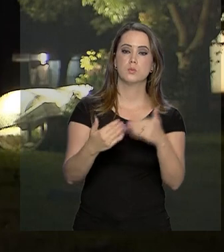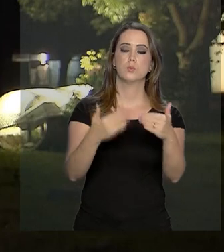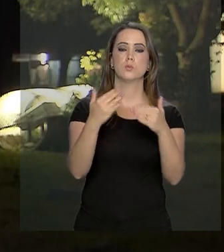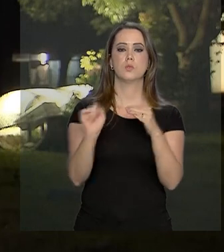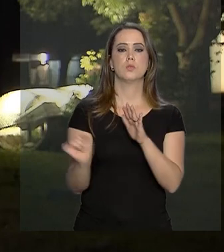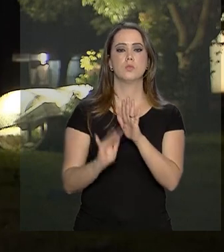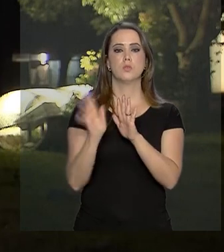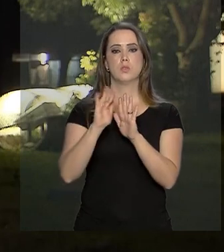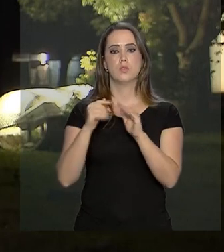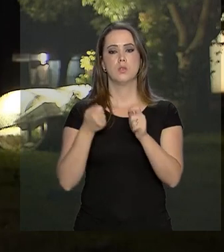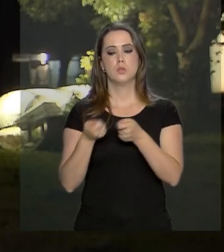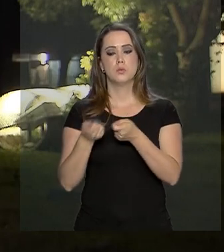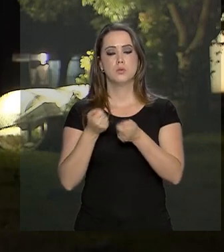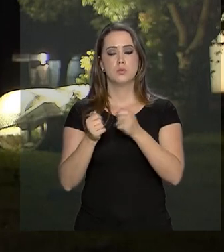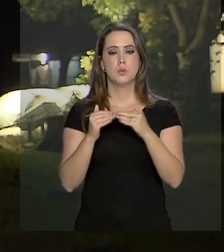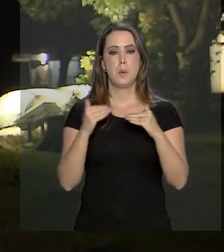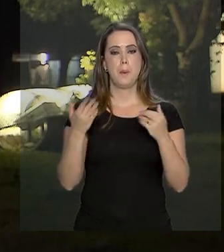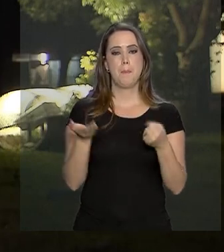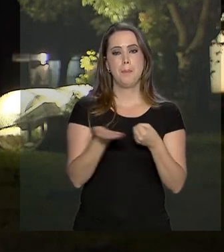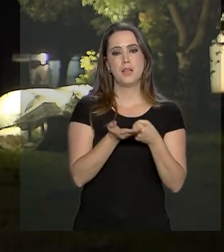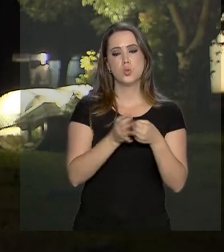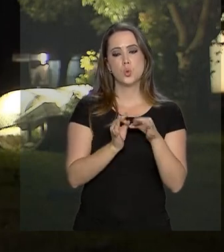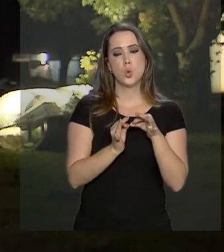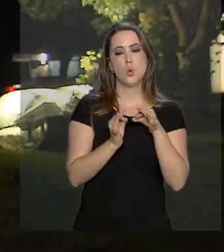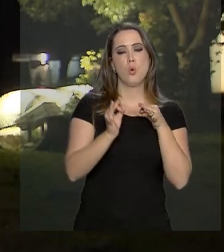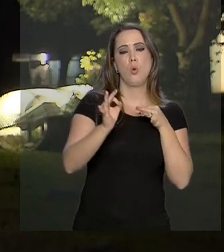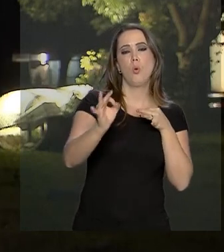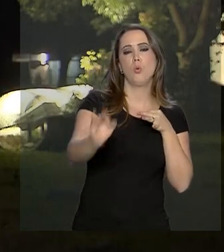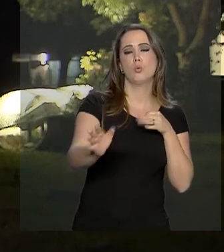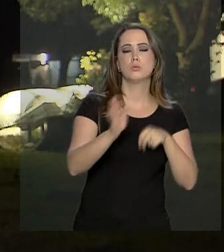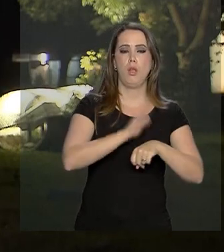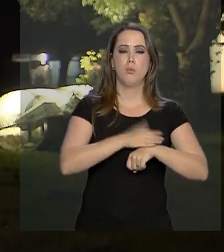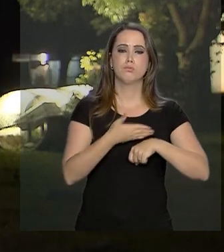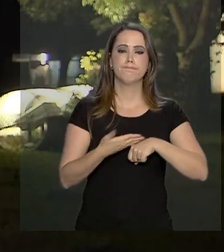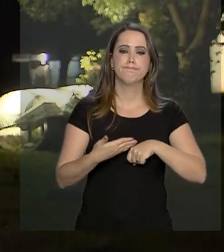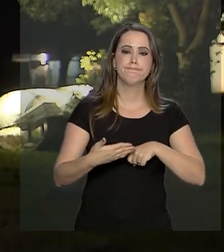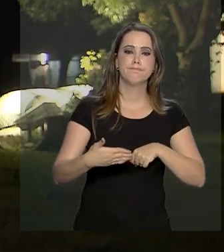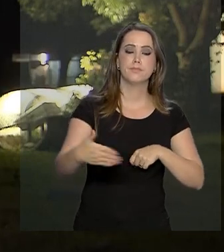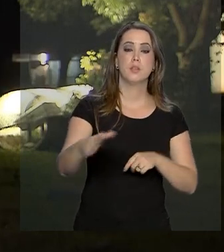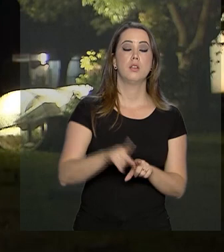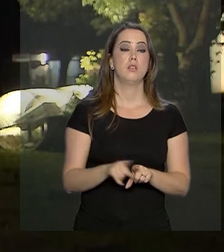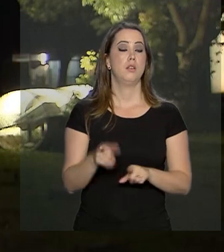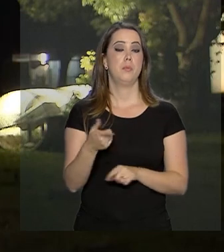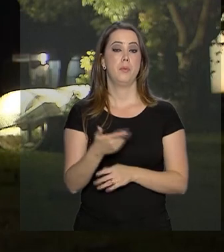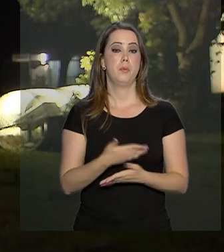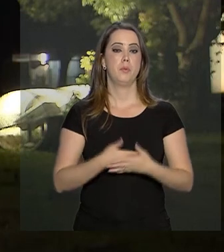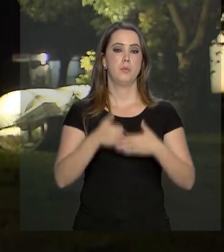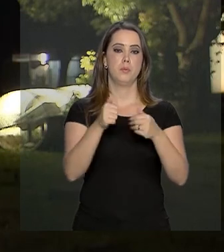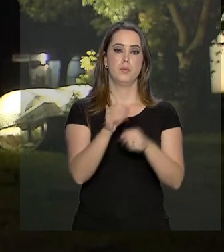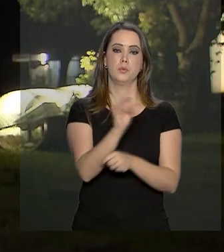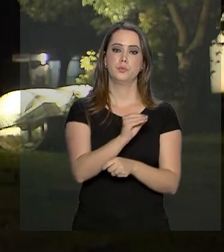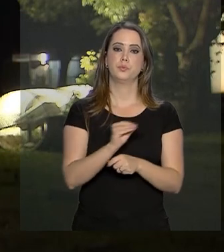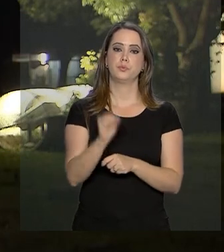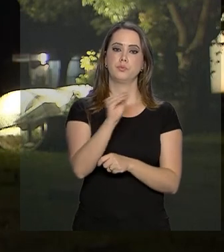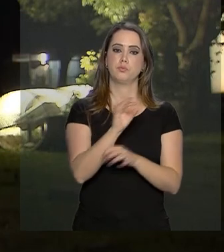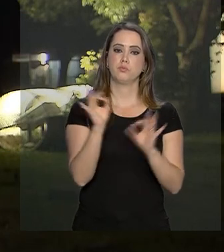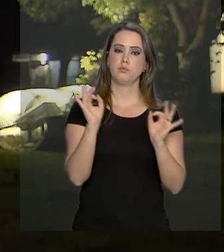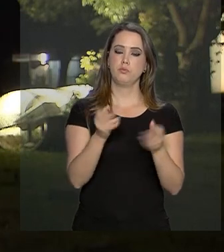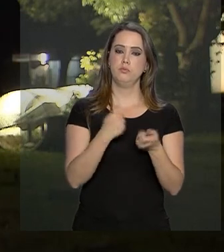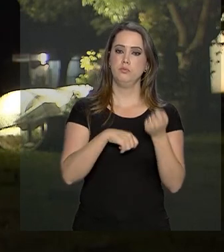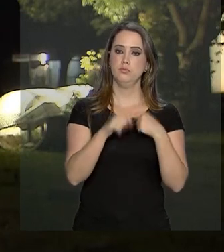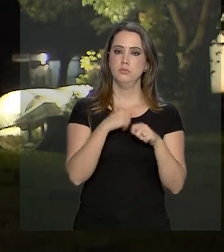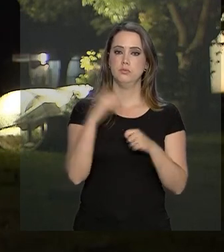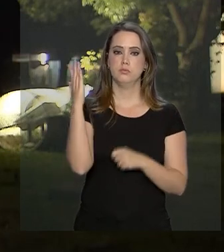da inflação baixa a médio e longo prazos e também para a recuperação sustentável da economia brasileira.